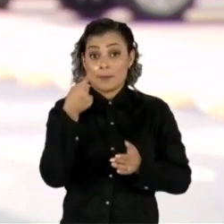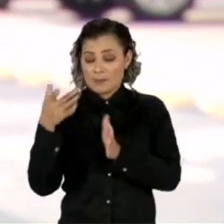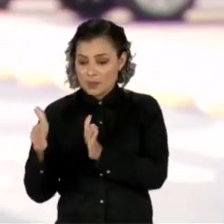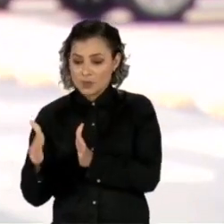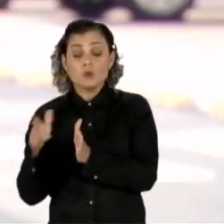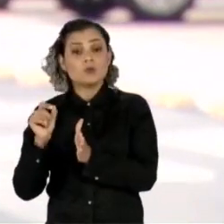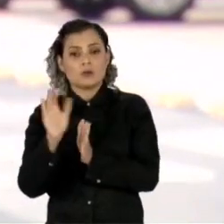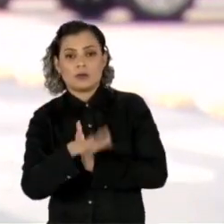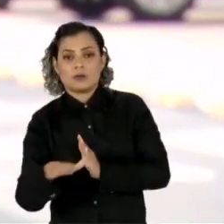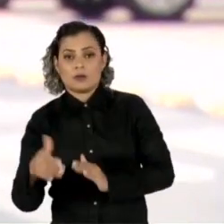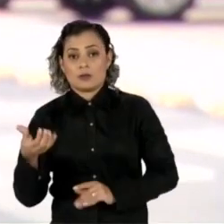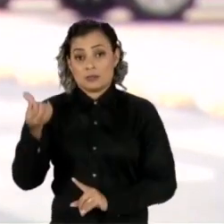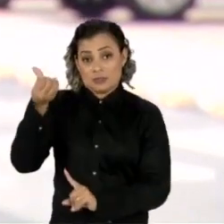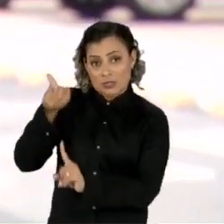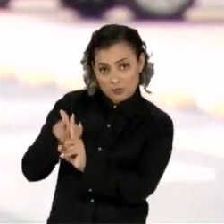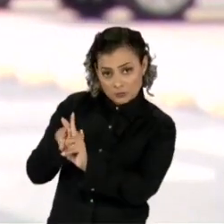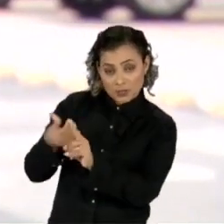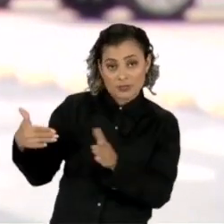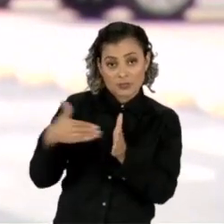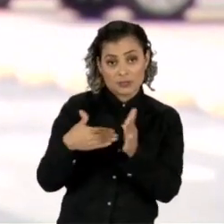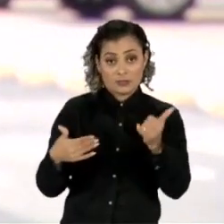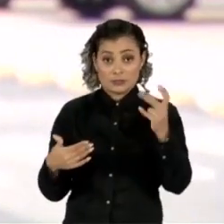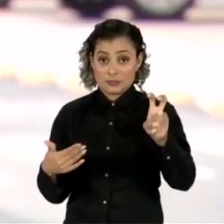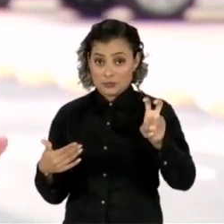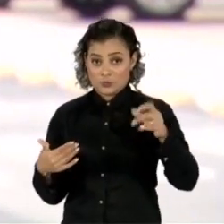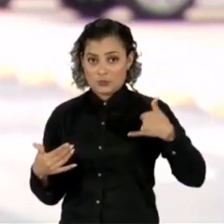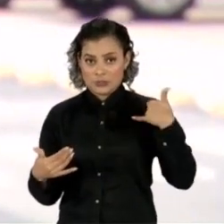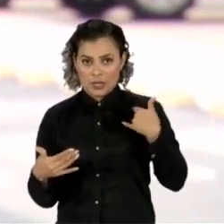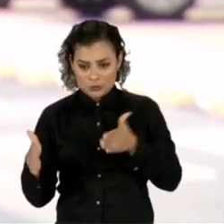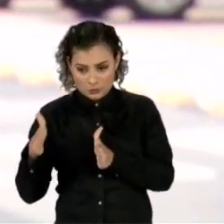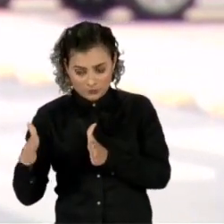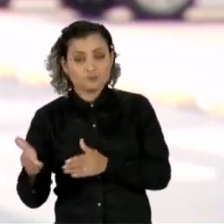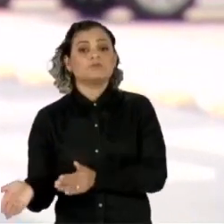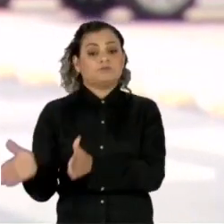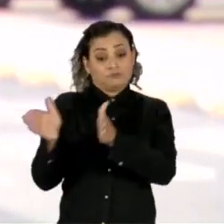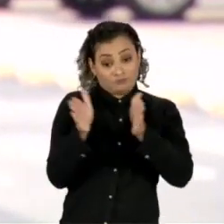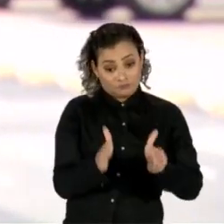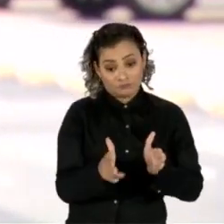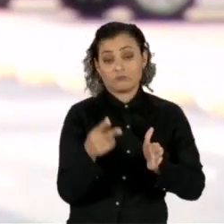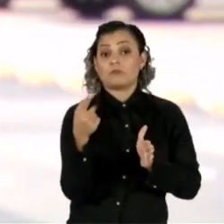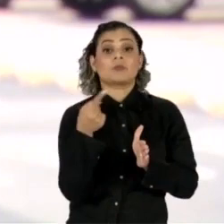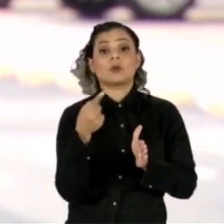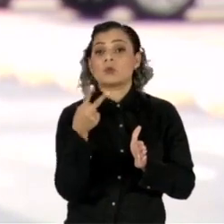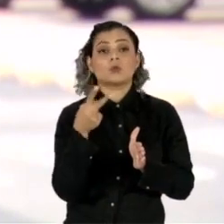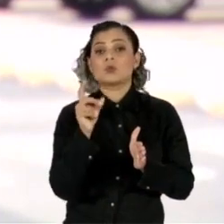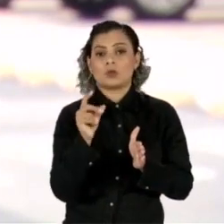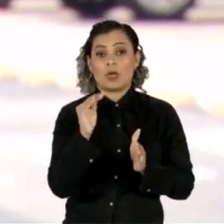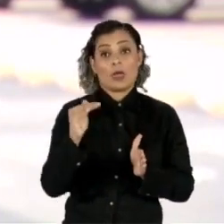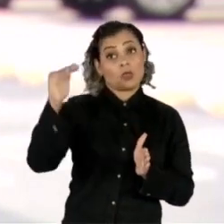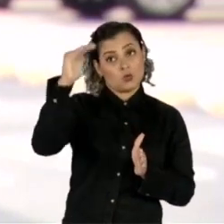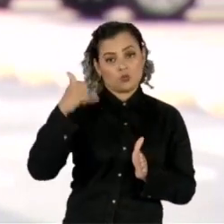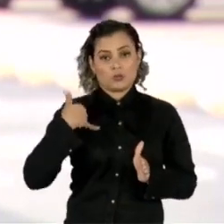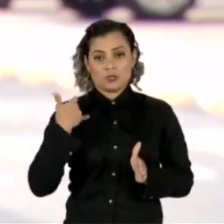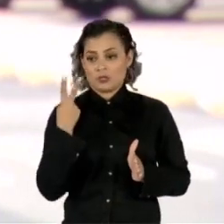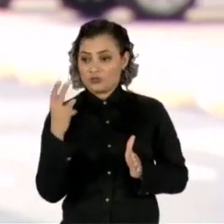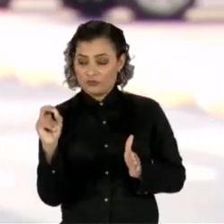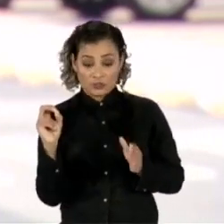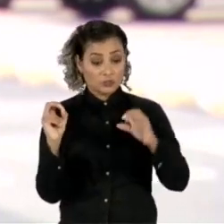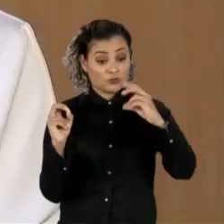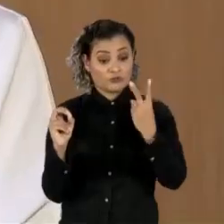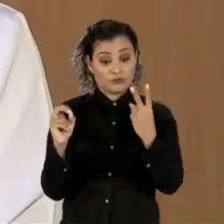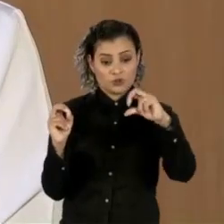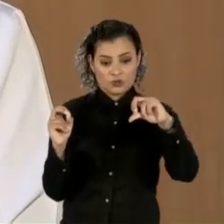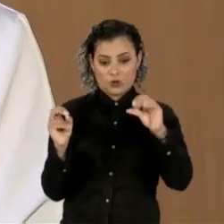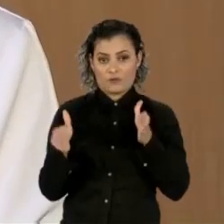foco será nas crianças entre 6 meses e 5 anos de idade. A segunda parte da mobilização terá como público-alvo adultos entre 20 e 29